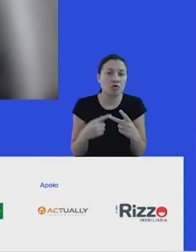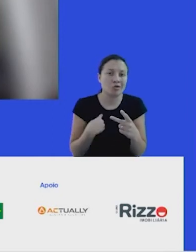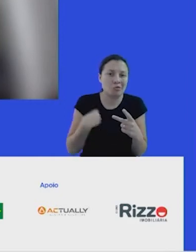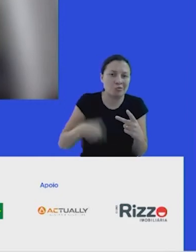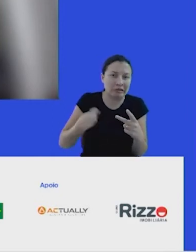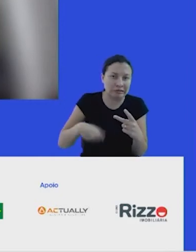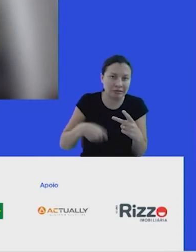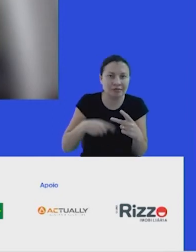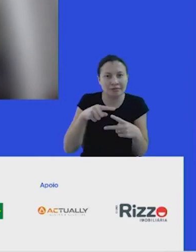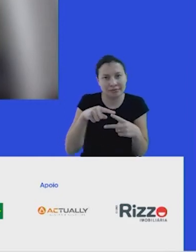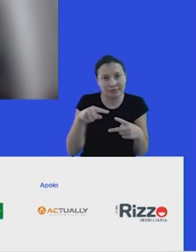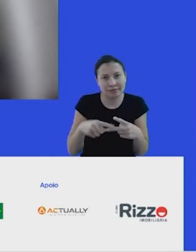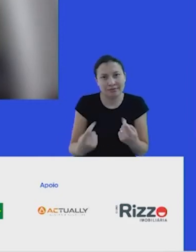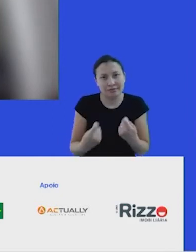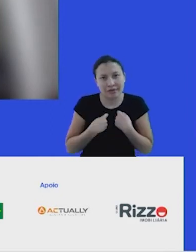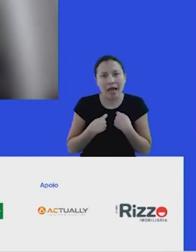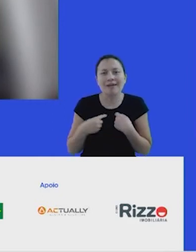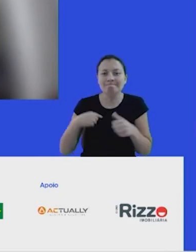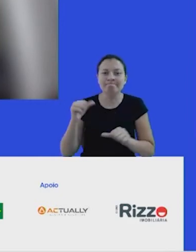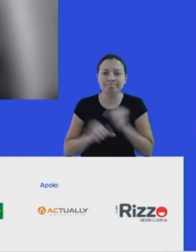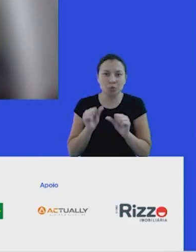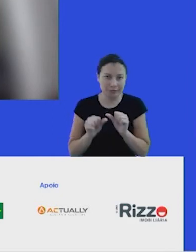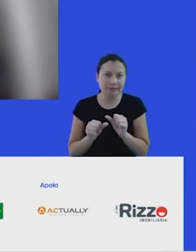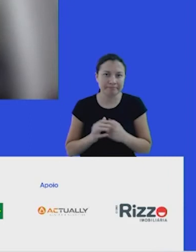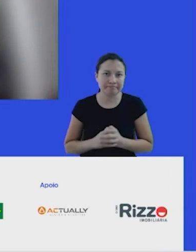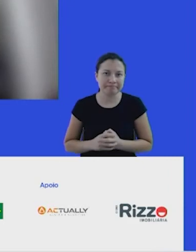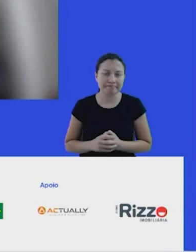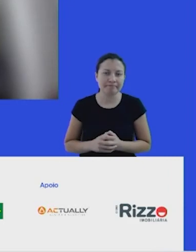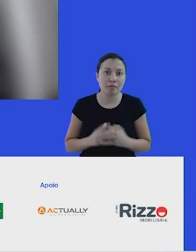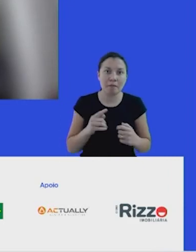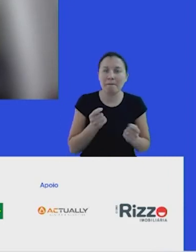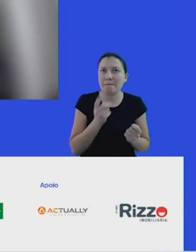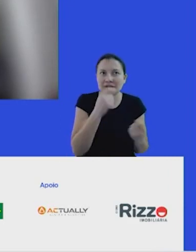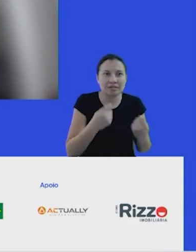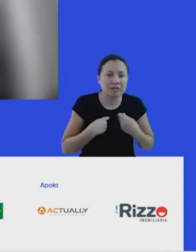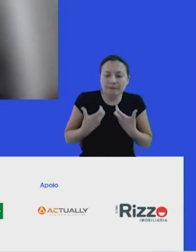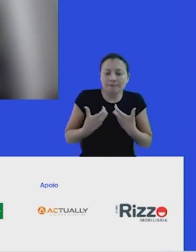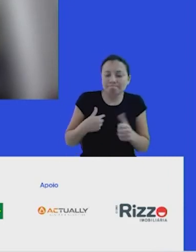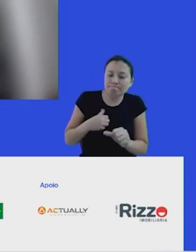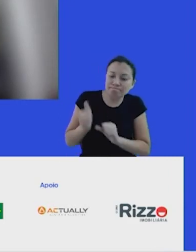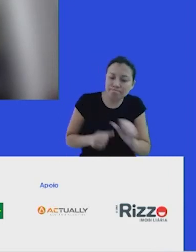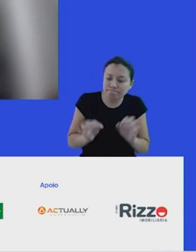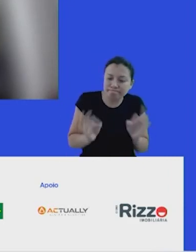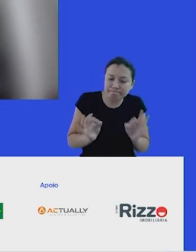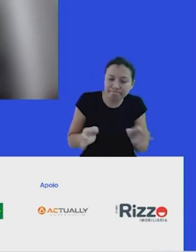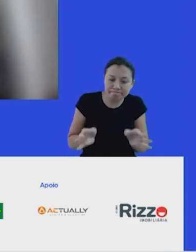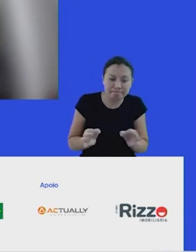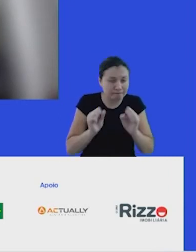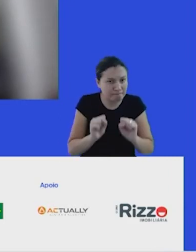os dois grandes motivadores da mudança humana, os dois grandes impulsionadores que nos fazem gastar uma energia além